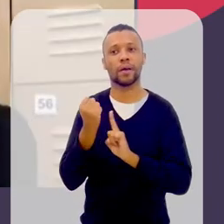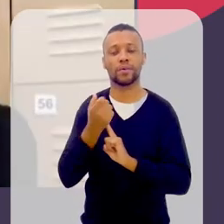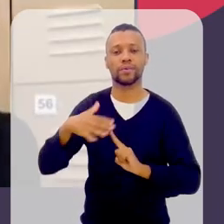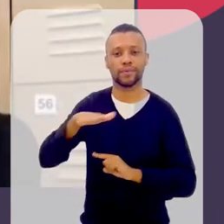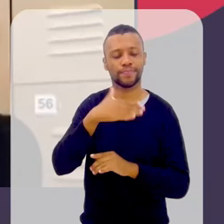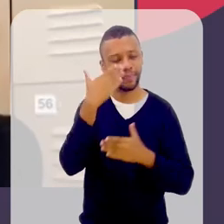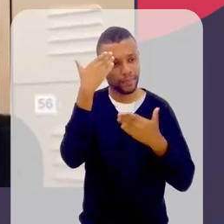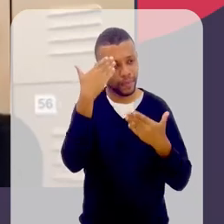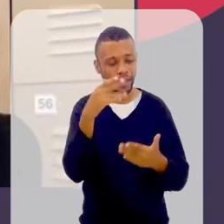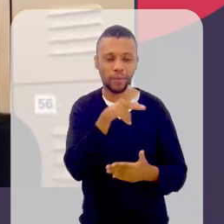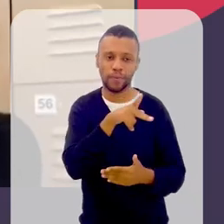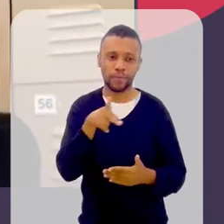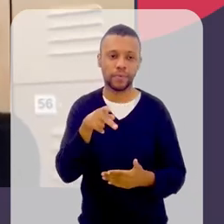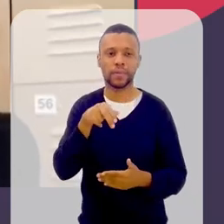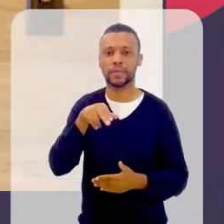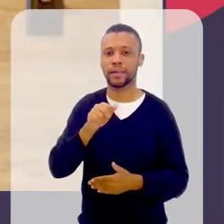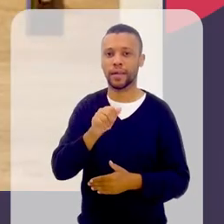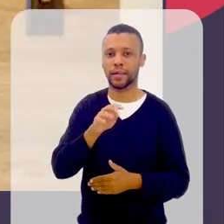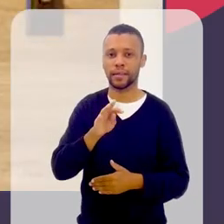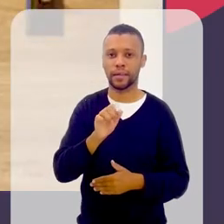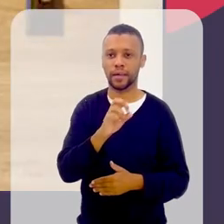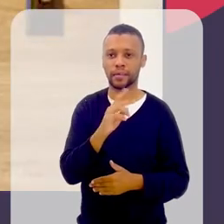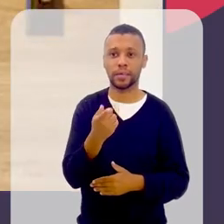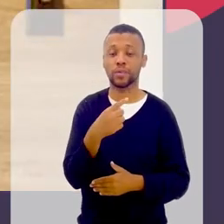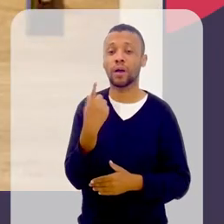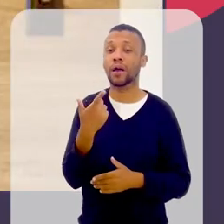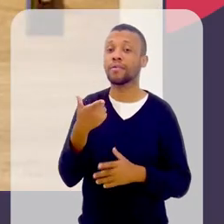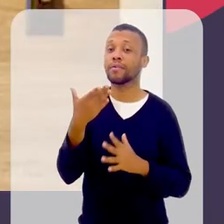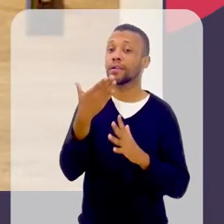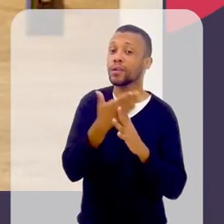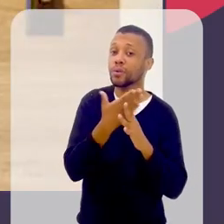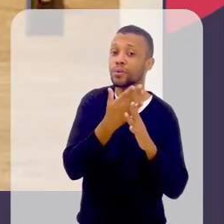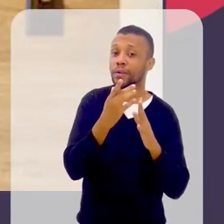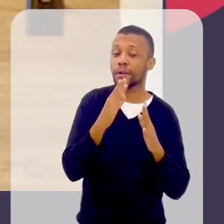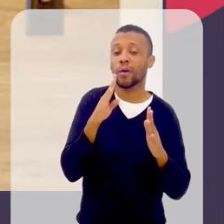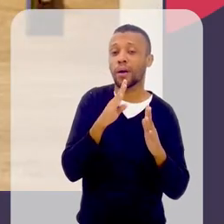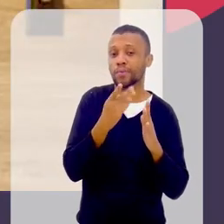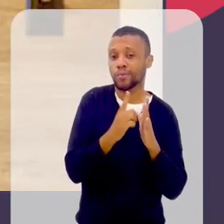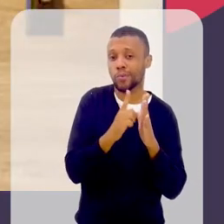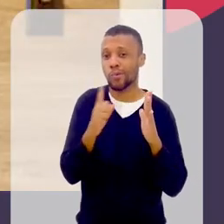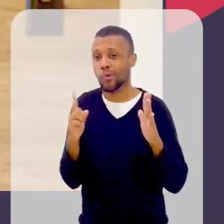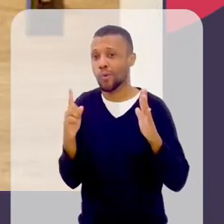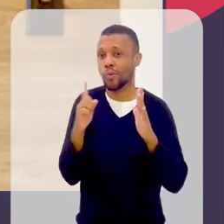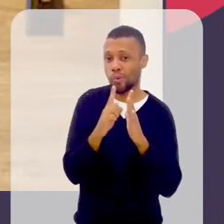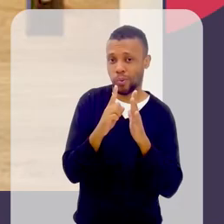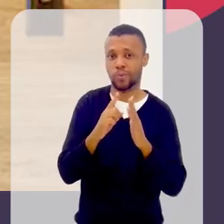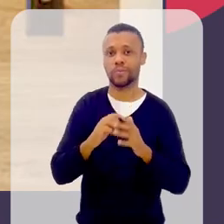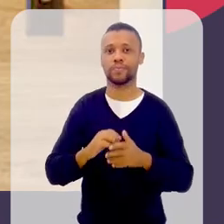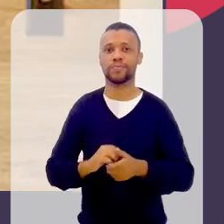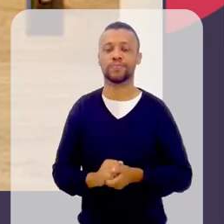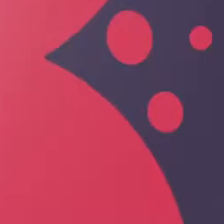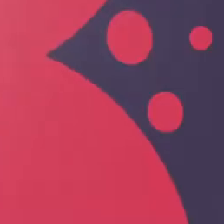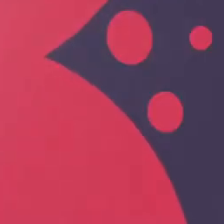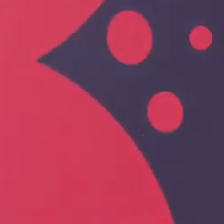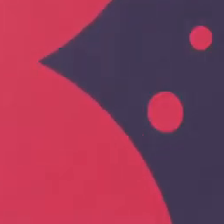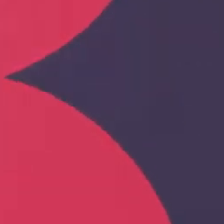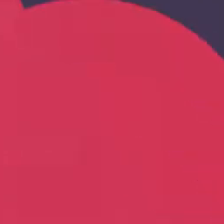Obrigada, professora Natasha. Obrigada, Yasmin. A gente vai fazer um intervalo rapidinho. Ciência e Existência volta já, já. Não sai daí.